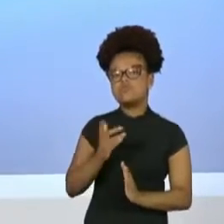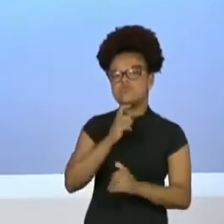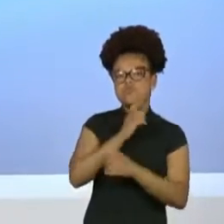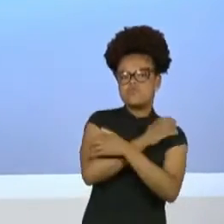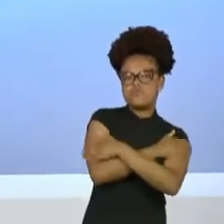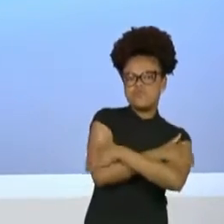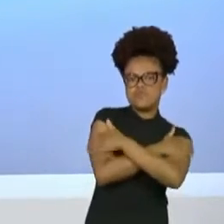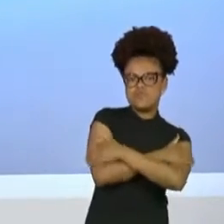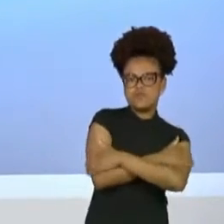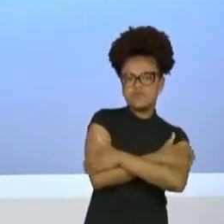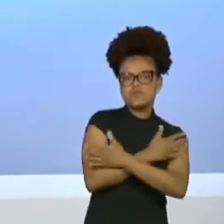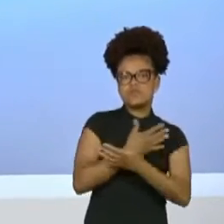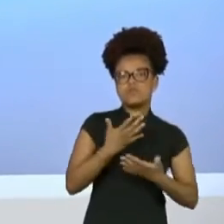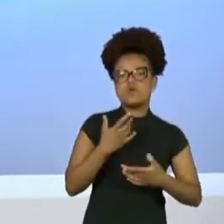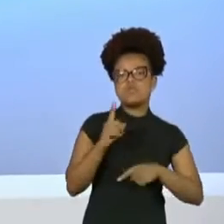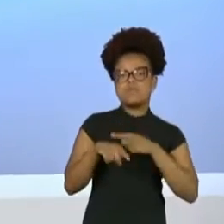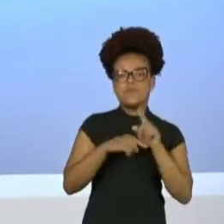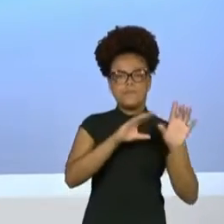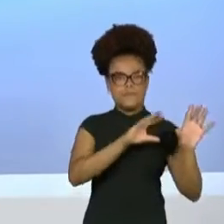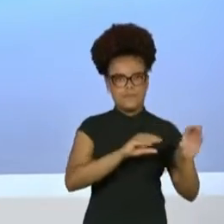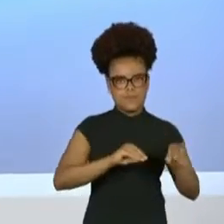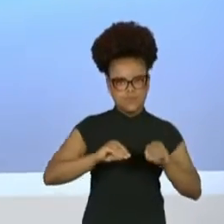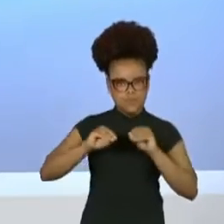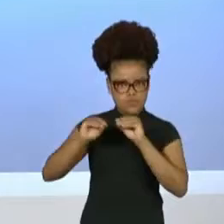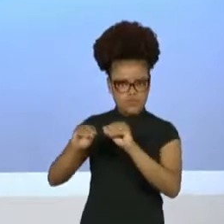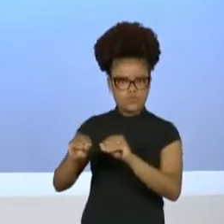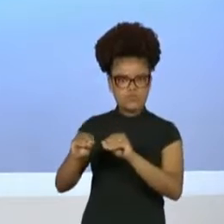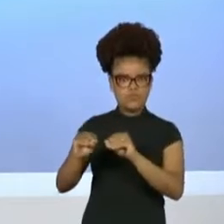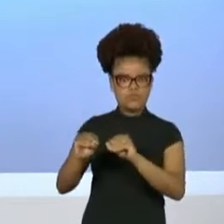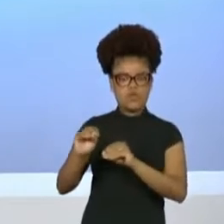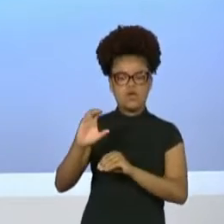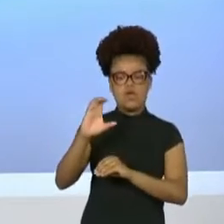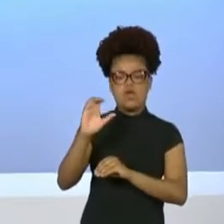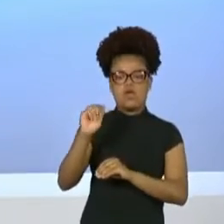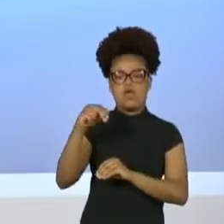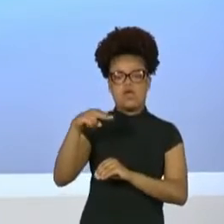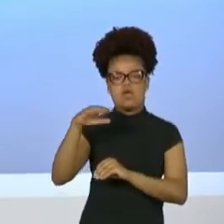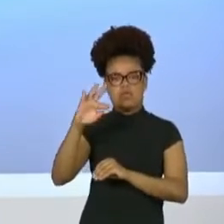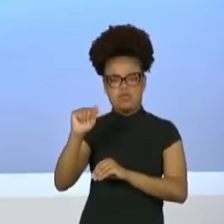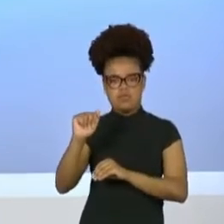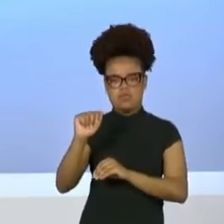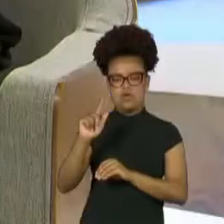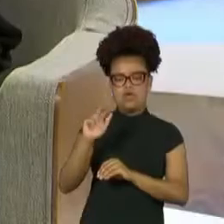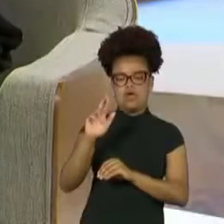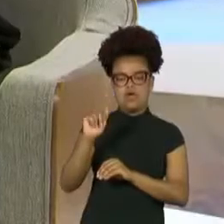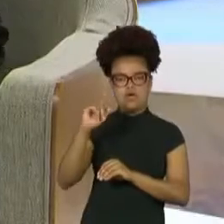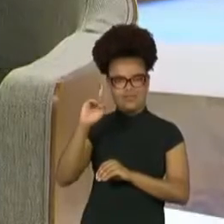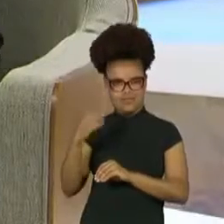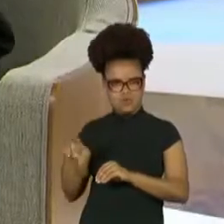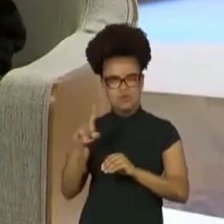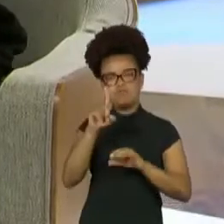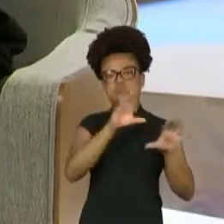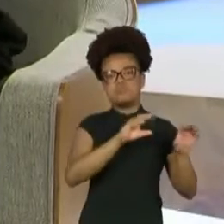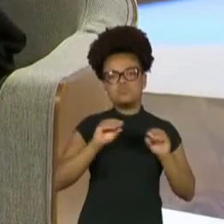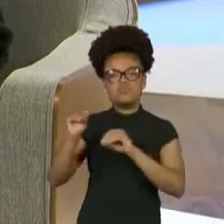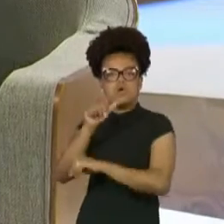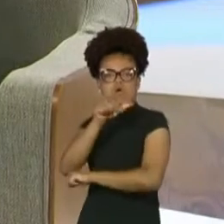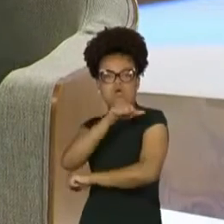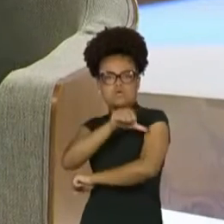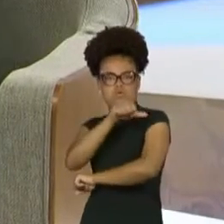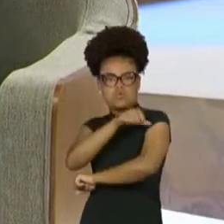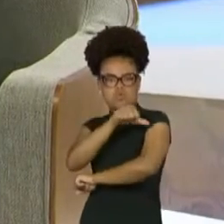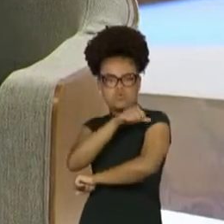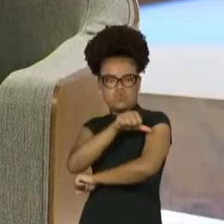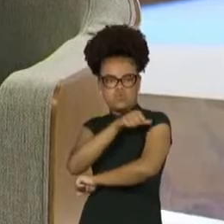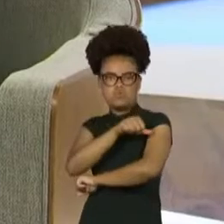eu tô achando que eu no Rio, eu fui pro Morro do Cantagalo no Rio, depois um Leblon... Não, mas antes de ir Leblon,